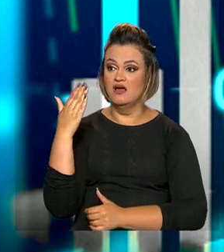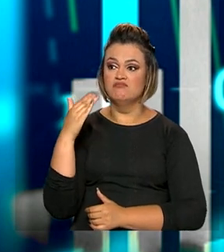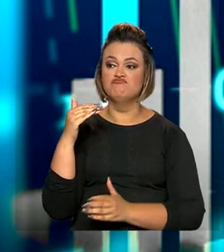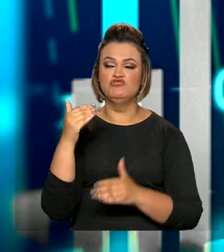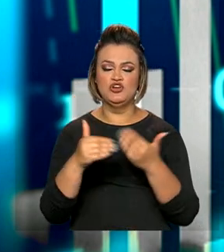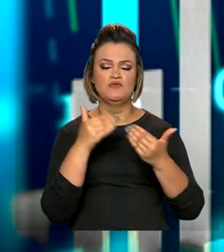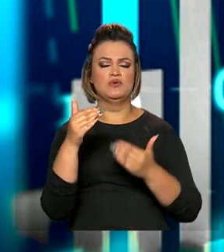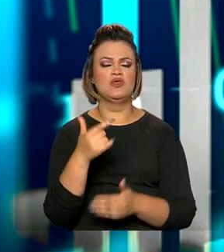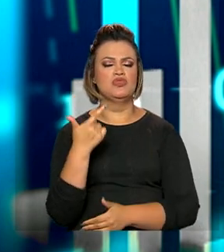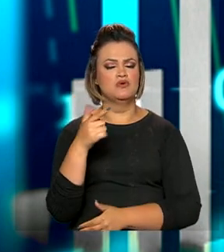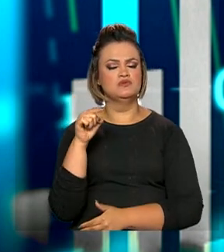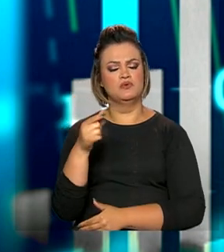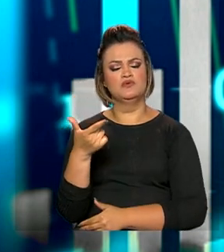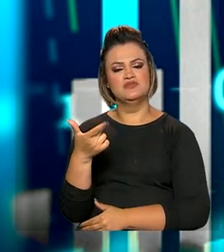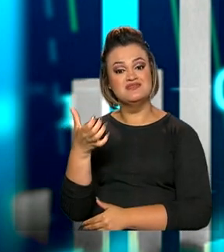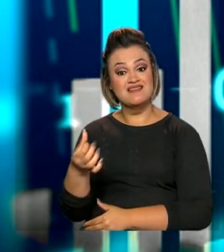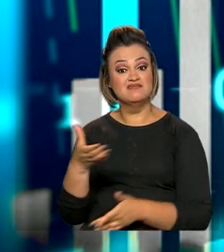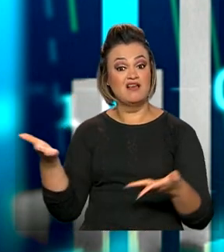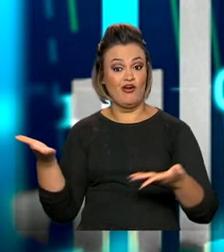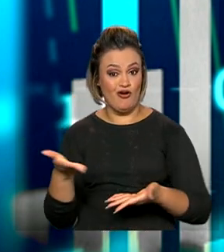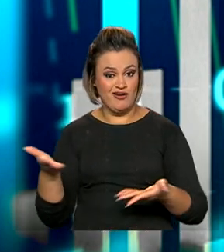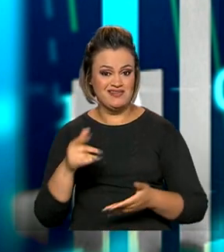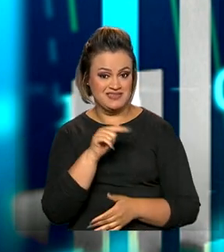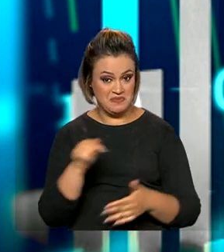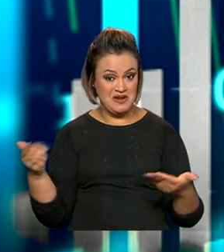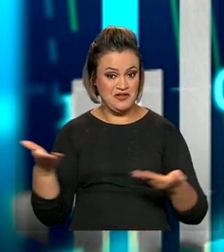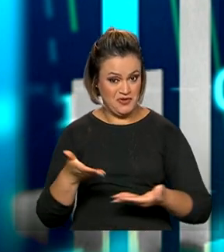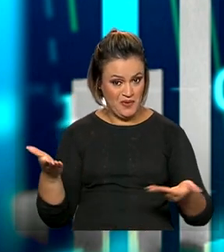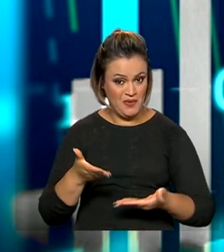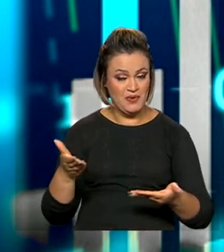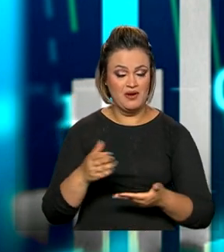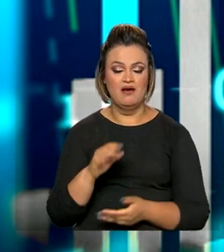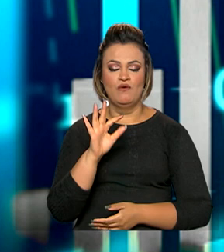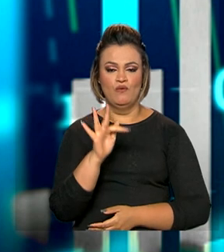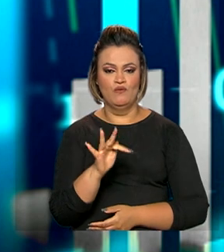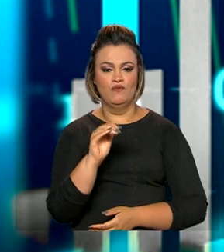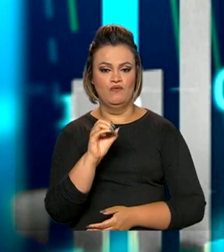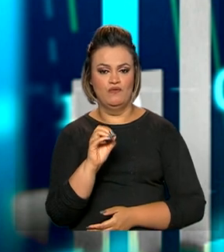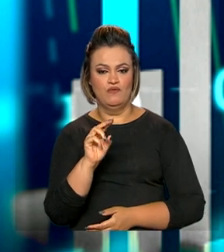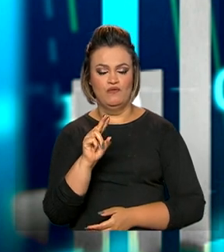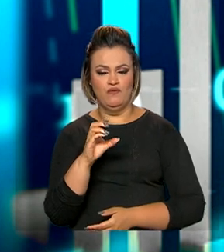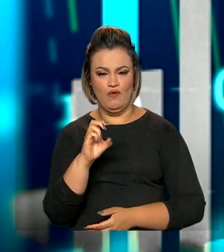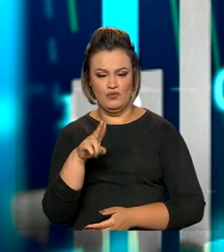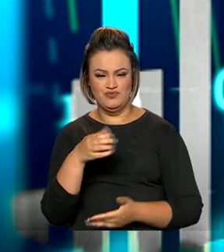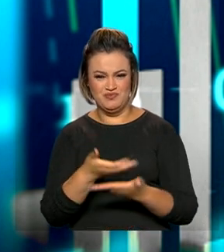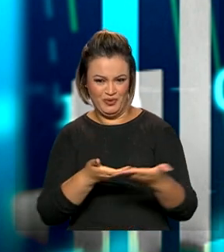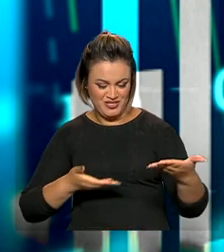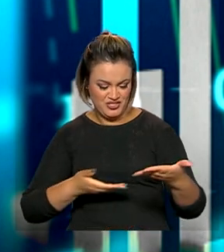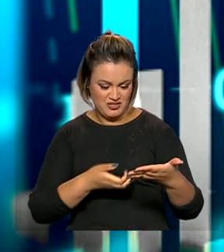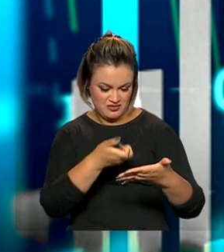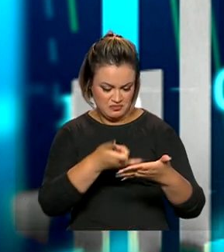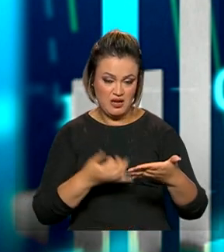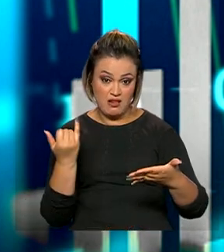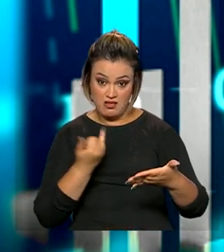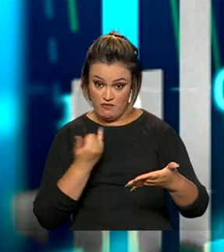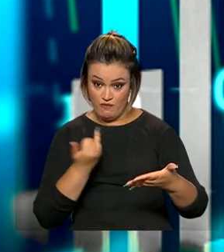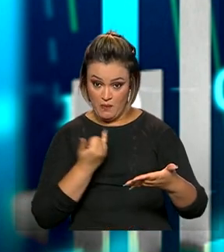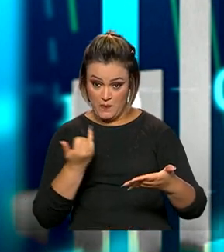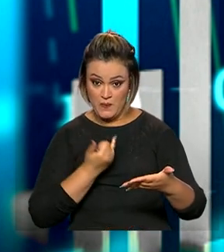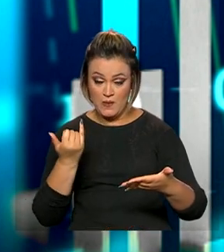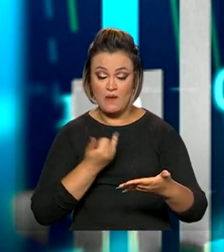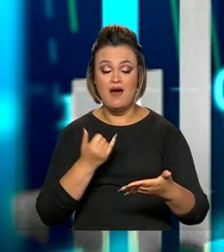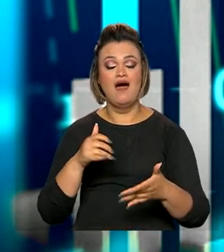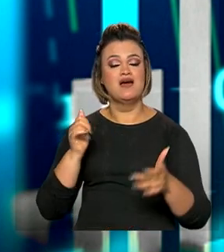crescido para 2,26%. E agora, nessa semana, pelo boletim Fox, publicado ontem pelo Banco Central,